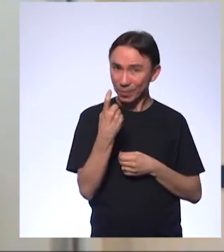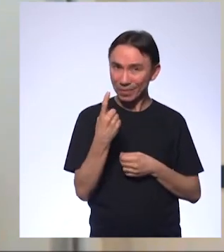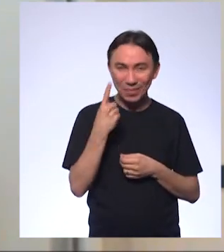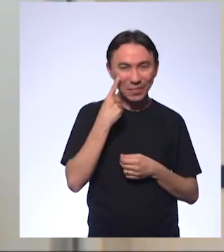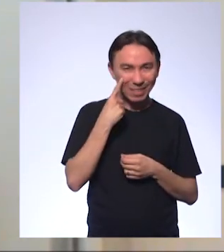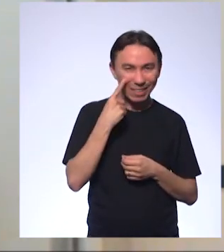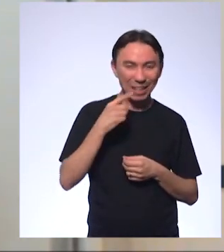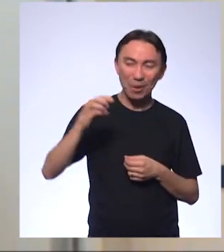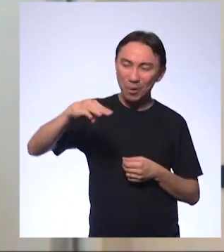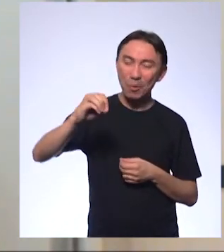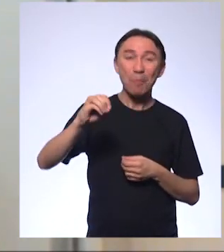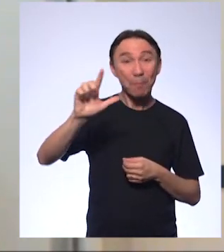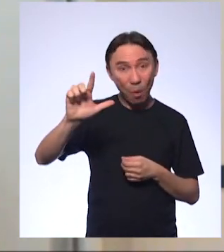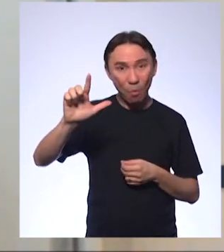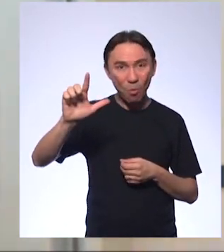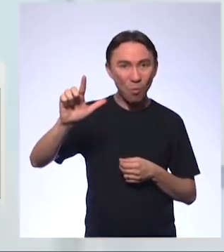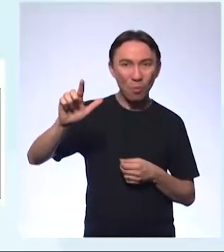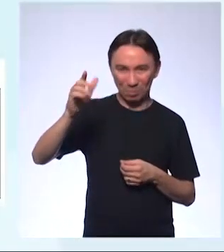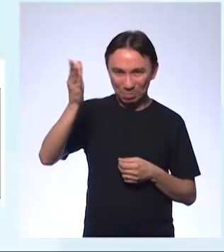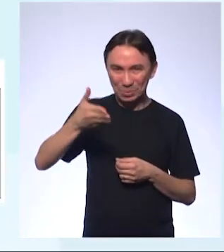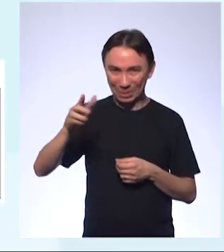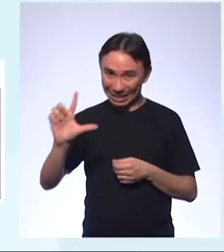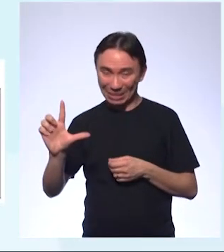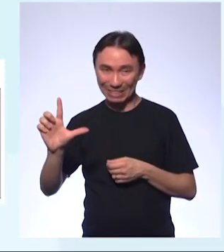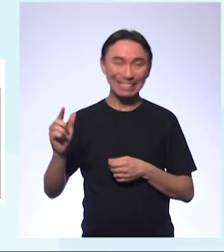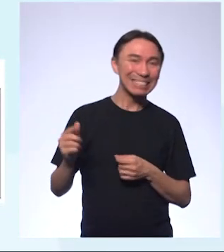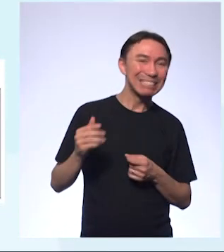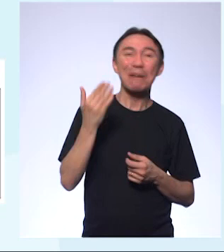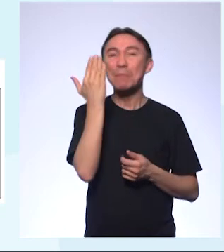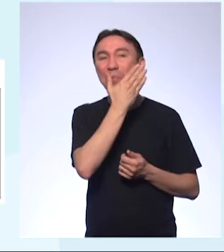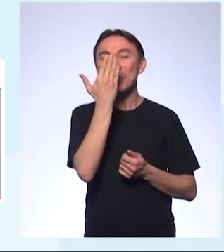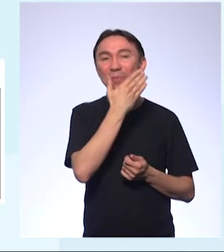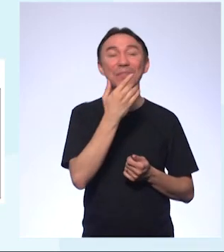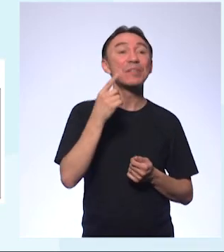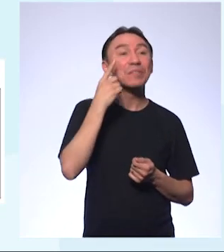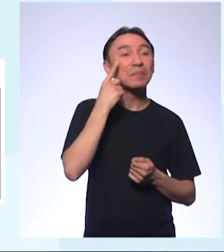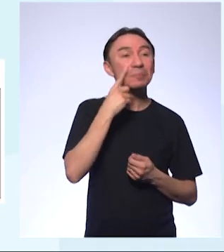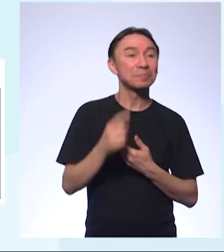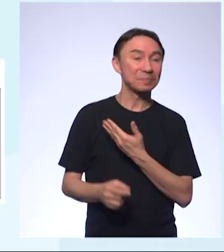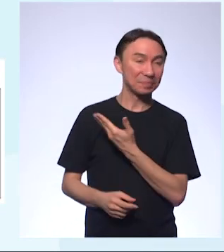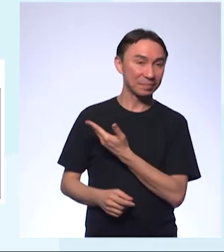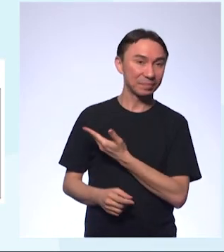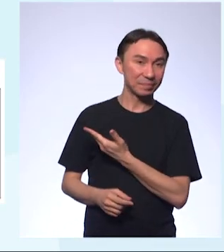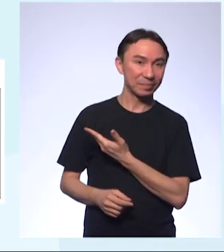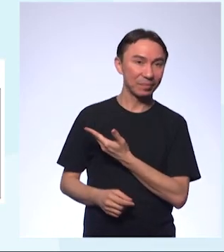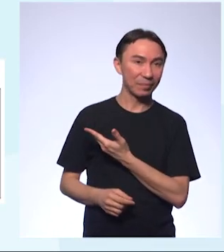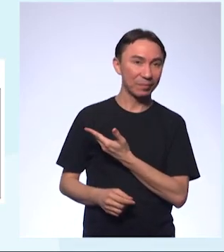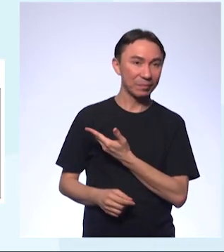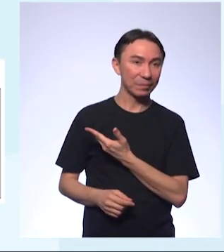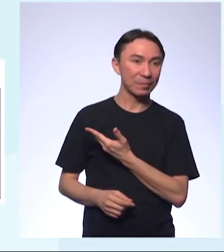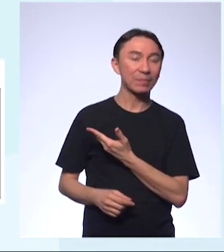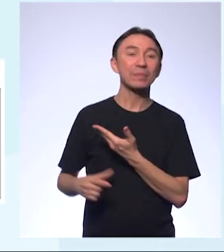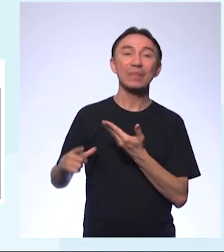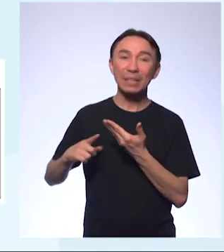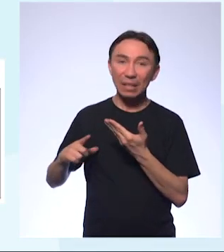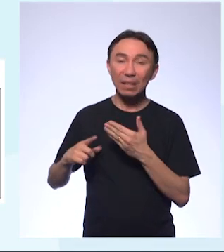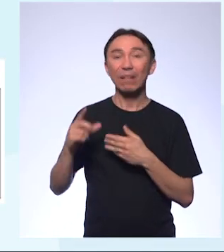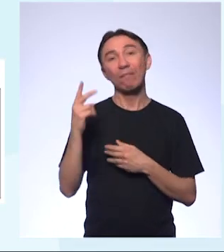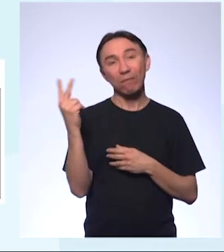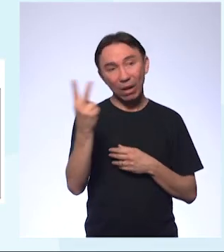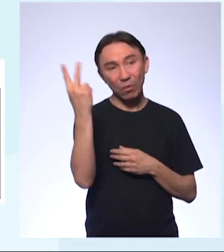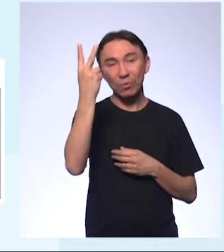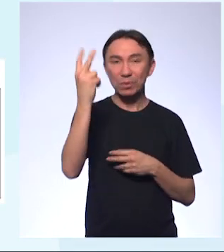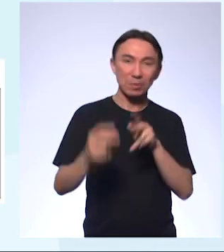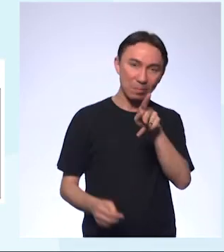concentração em mal por litro, né? Isso. Então, vou pedir para você voltar um slide e isso. Aqui, a gente tem os valores de